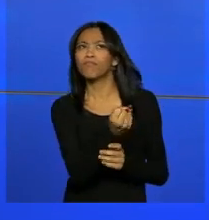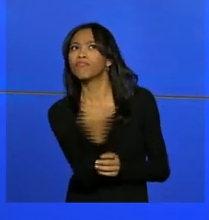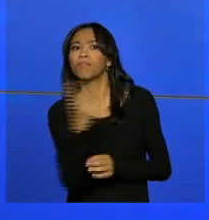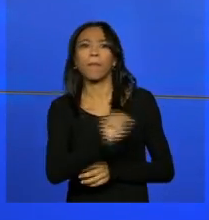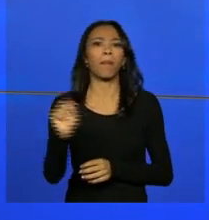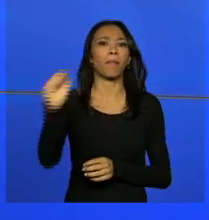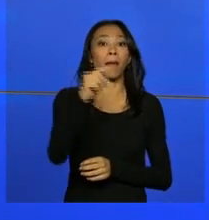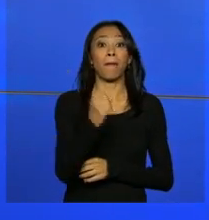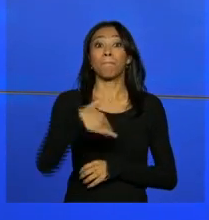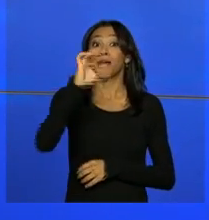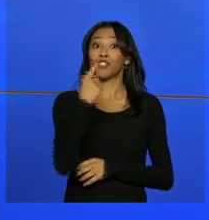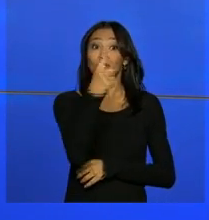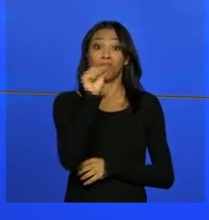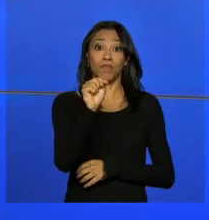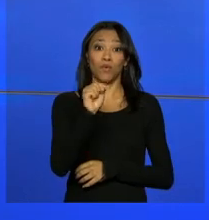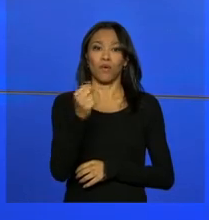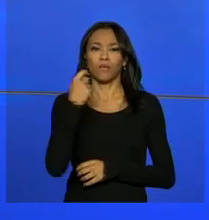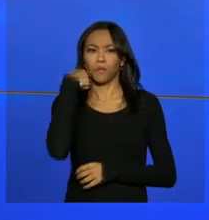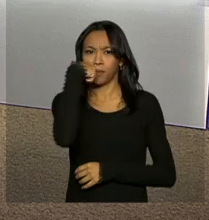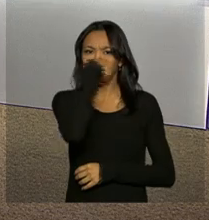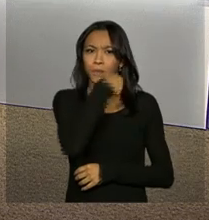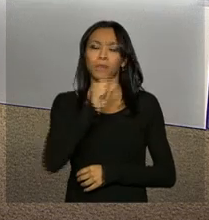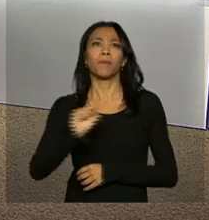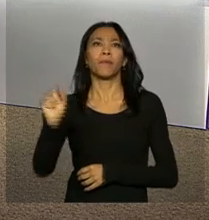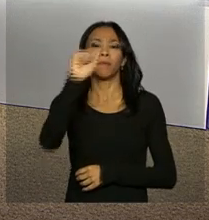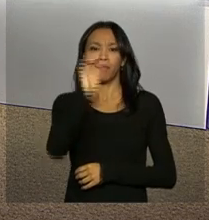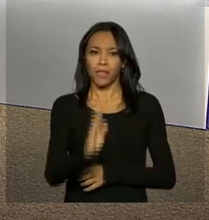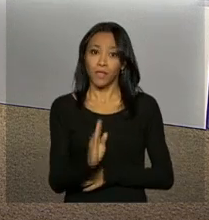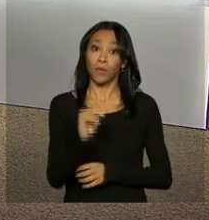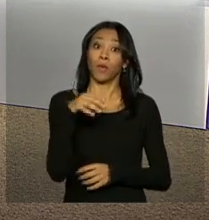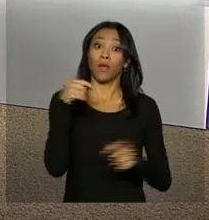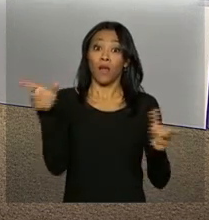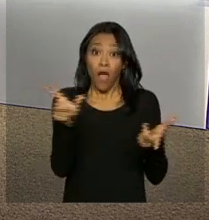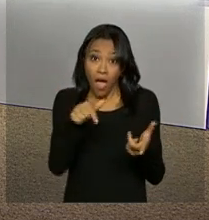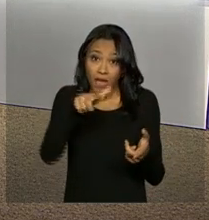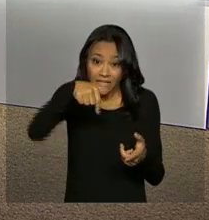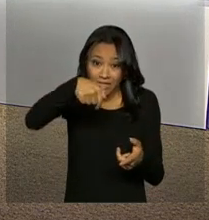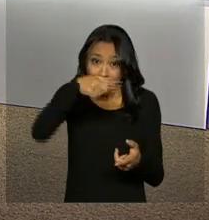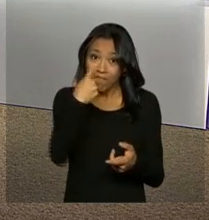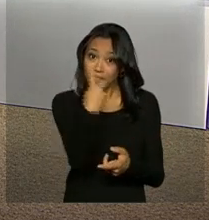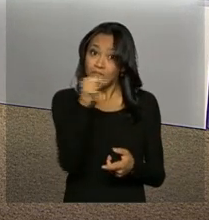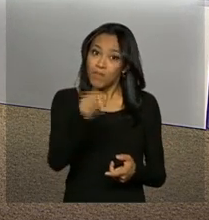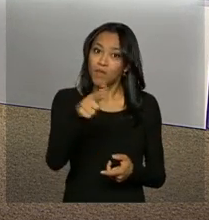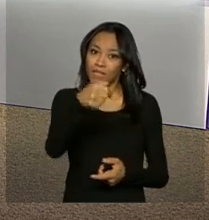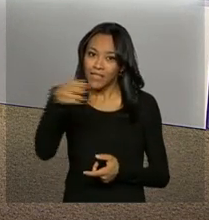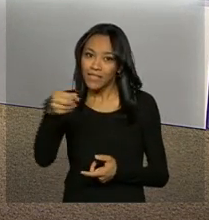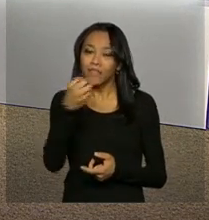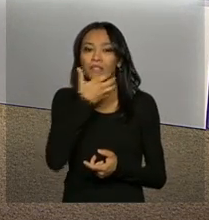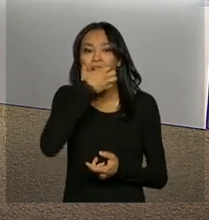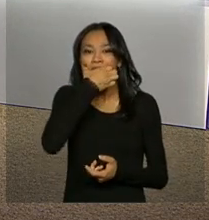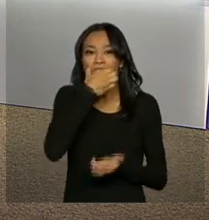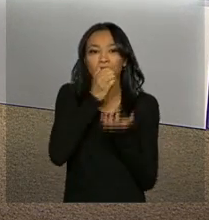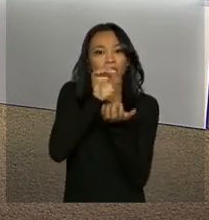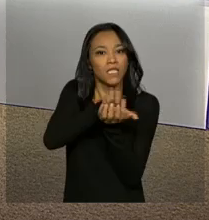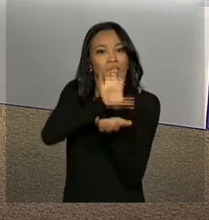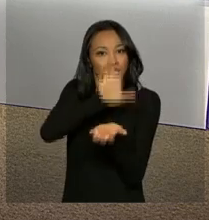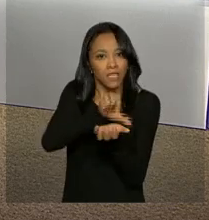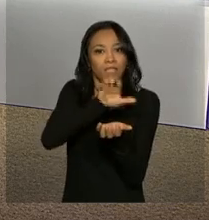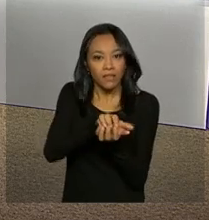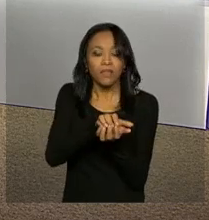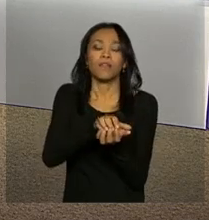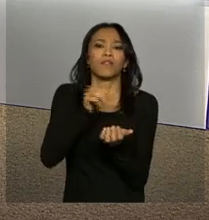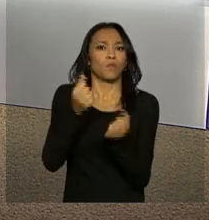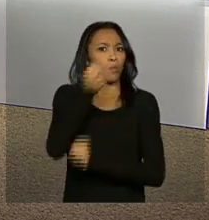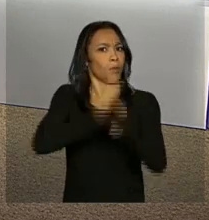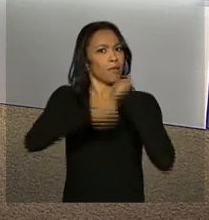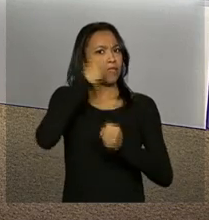odontológicos espalhados pelo Brasil. São 1.700 laboratórios de próteses dentárias. Só no ano passado, mais